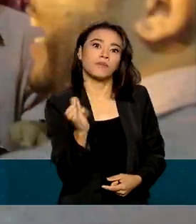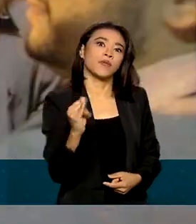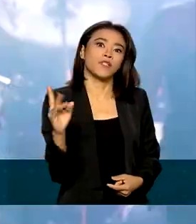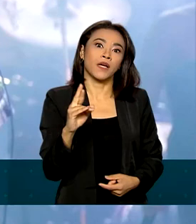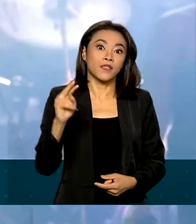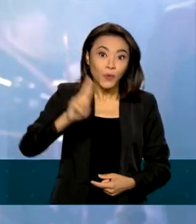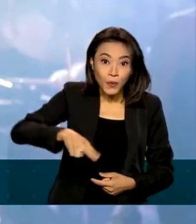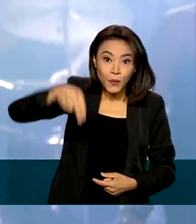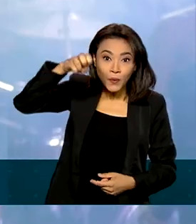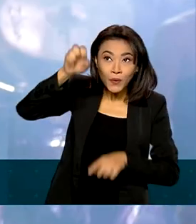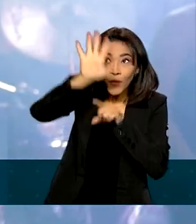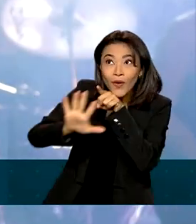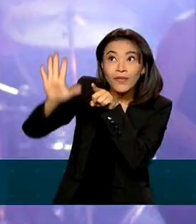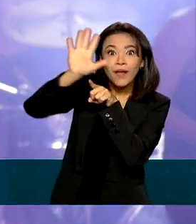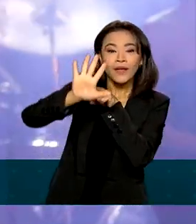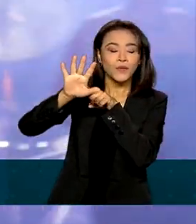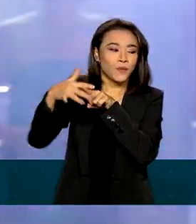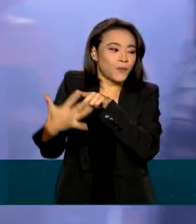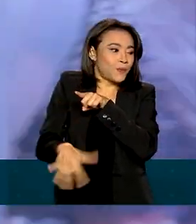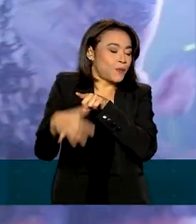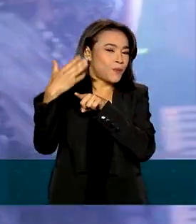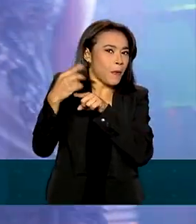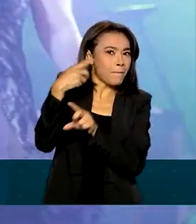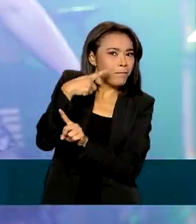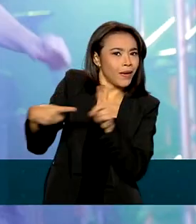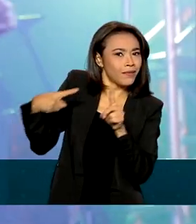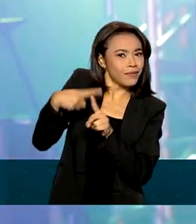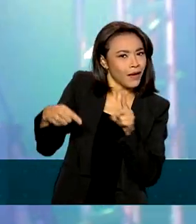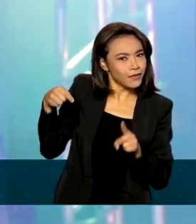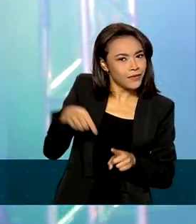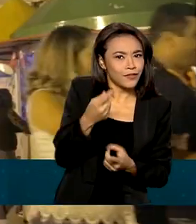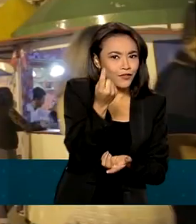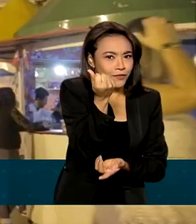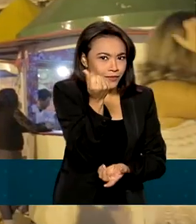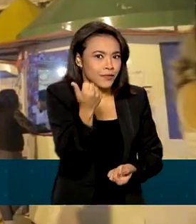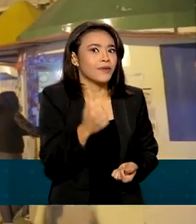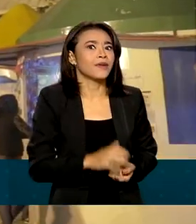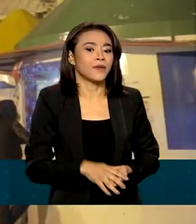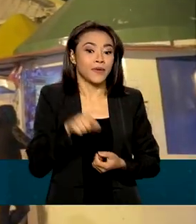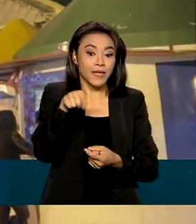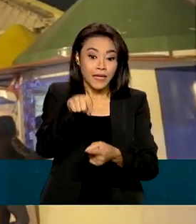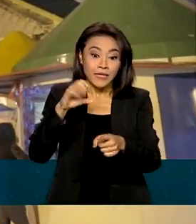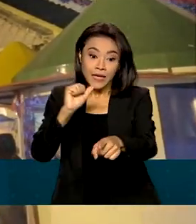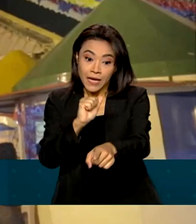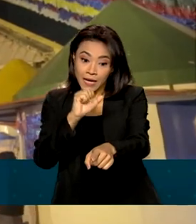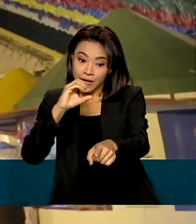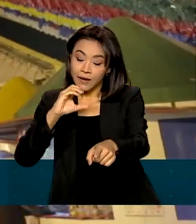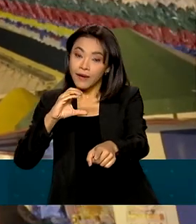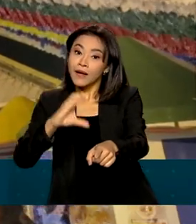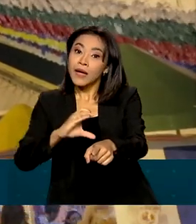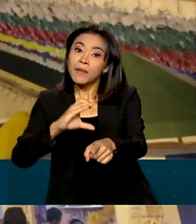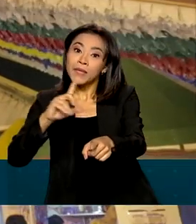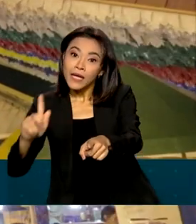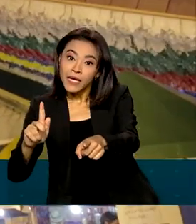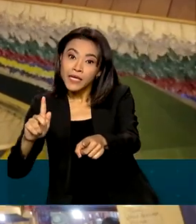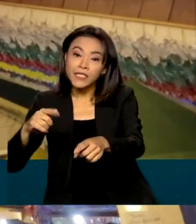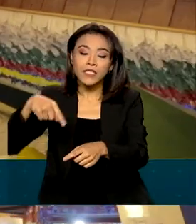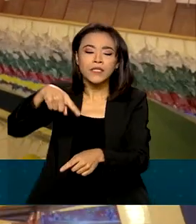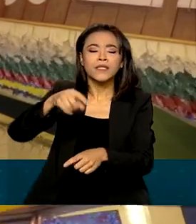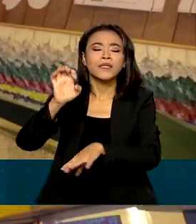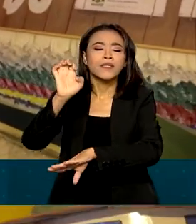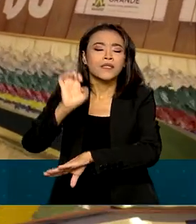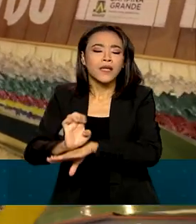região nordeste deverá faturar a metade desse valor. Campina Grande, na Paraíba, por exemplo, tem